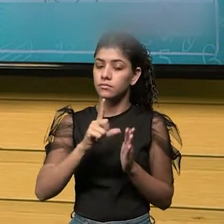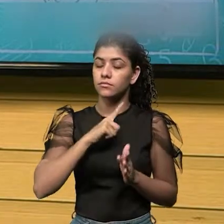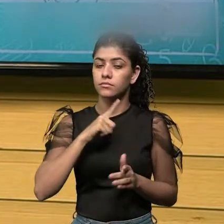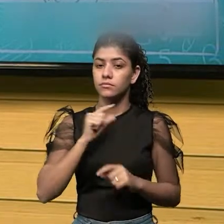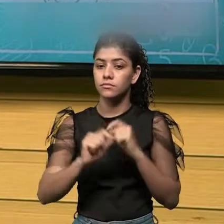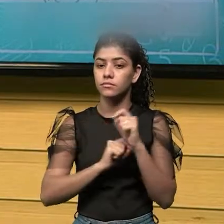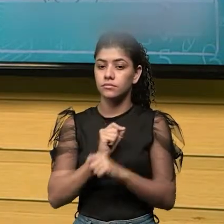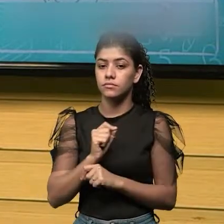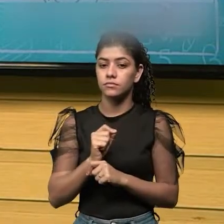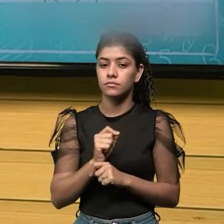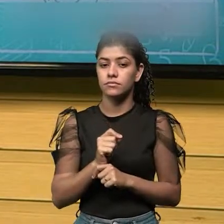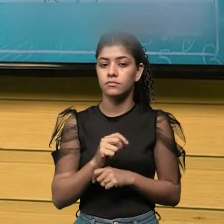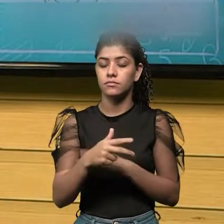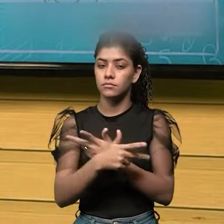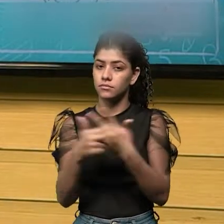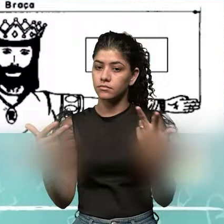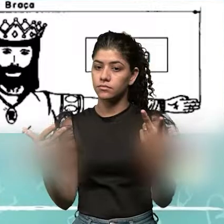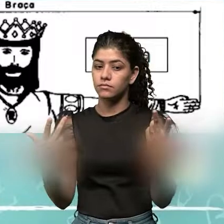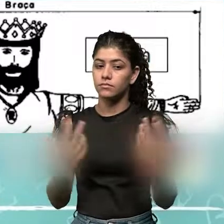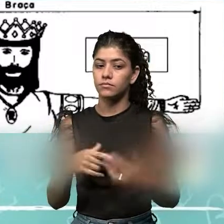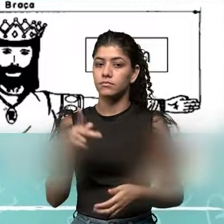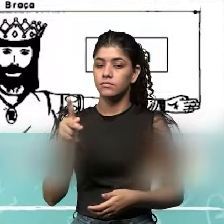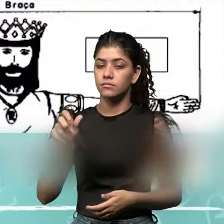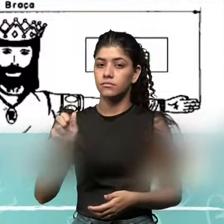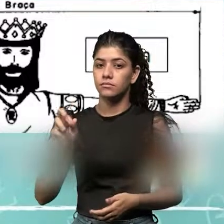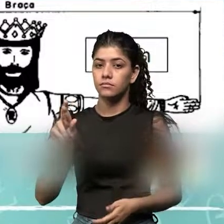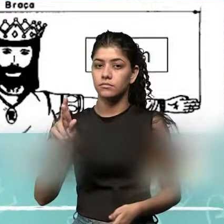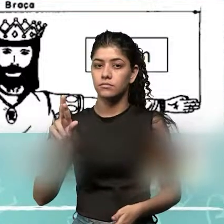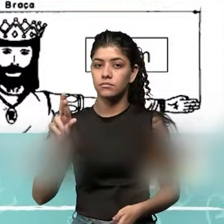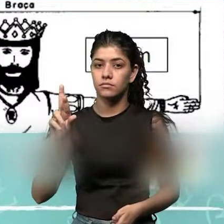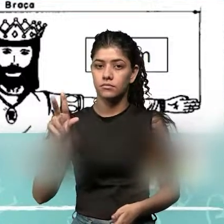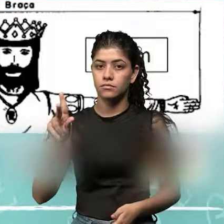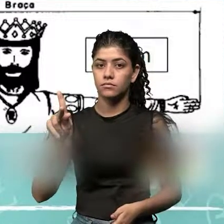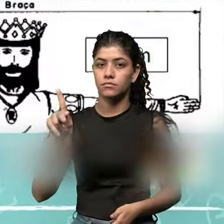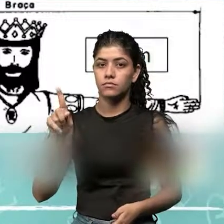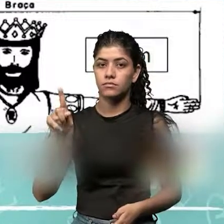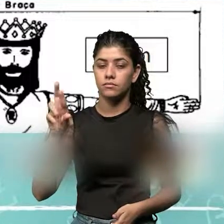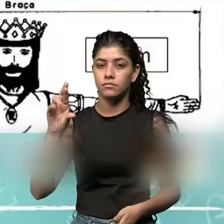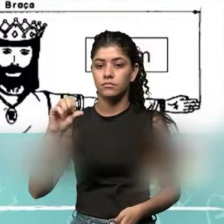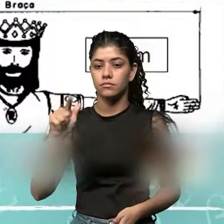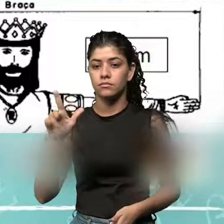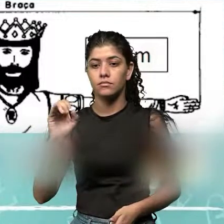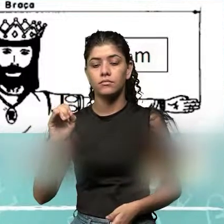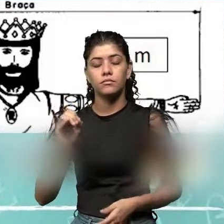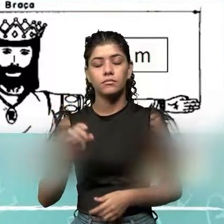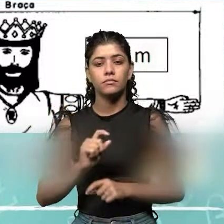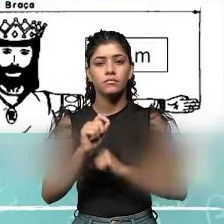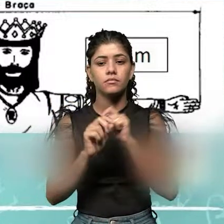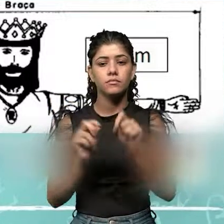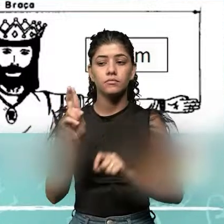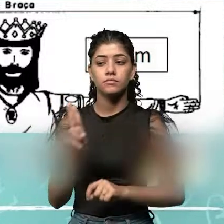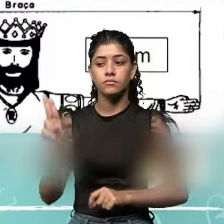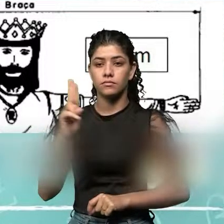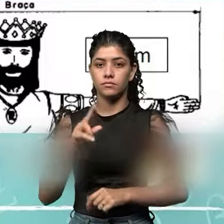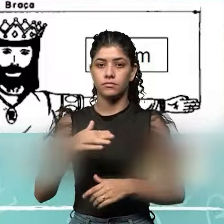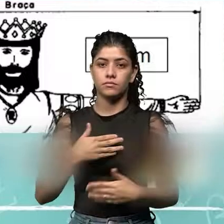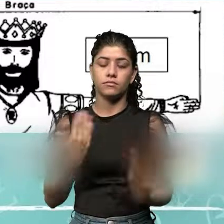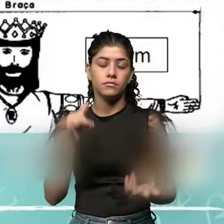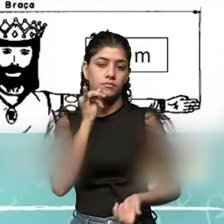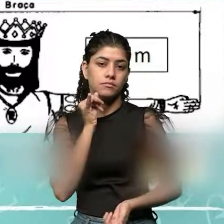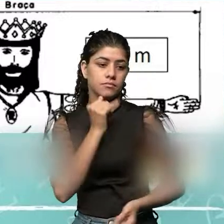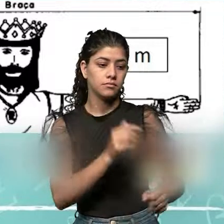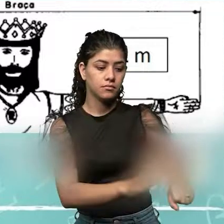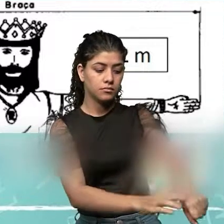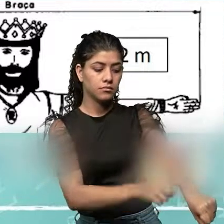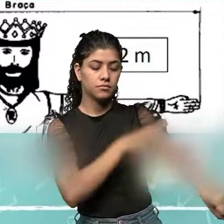tivéssemos essas unidades de medidas padrão? Então, como nós podemos ver aqui, ele utilizava partes do corpo para